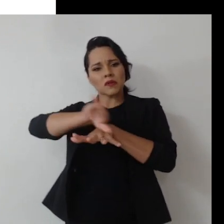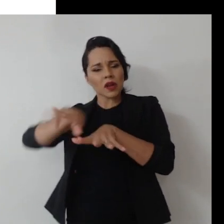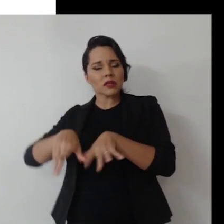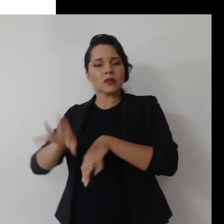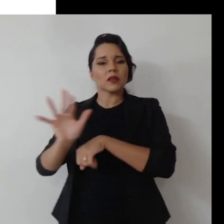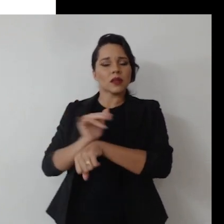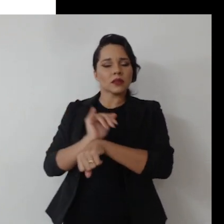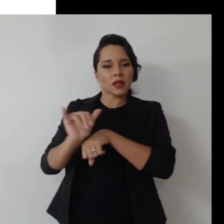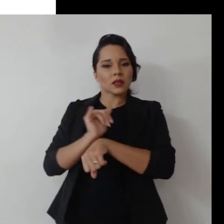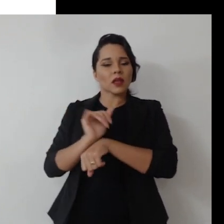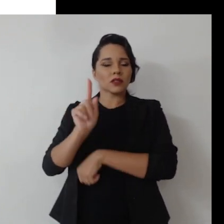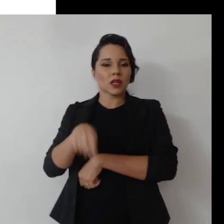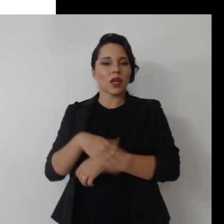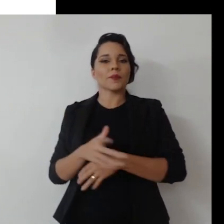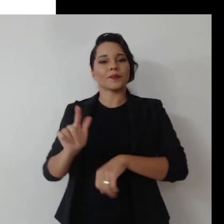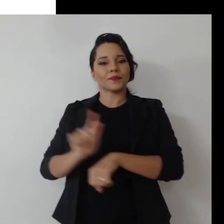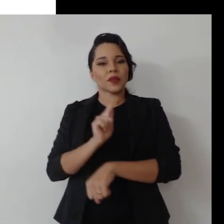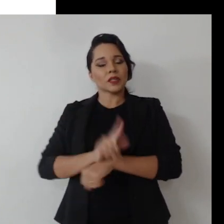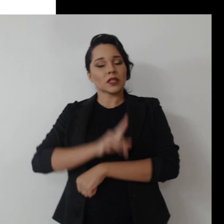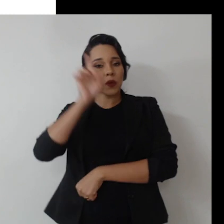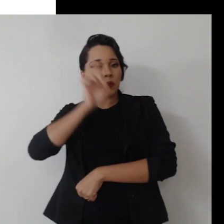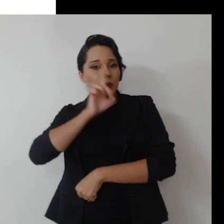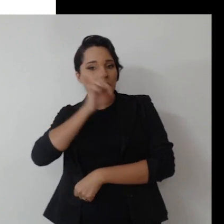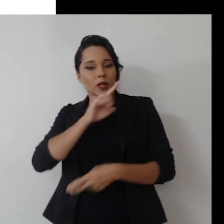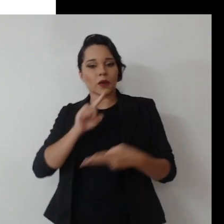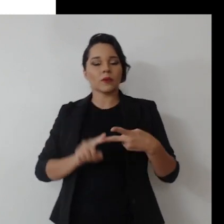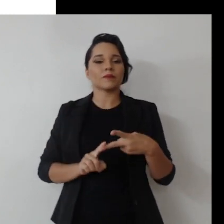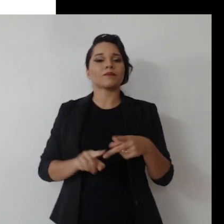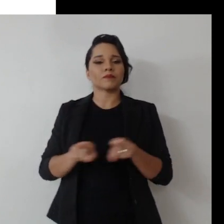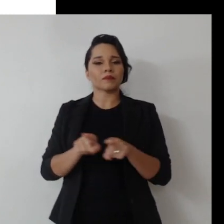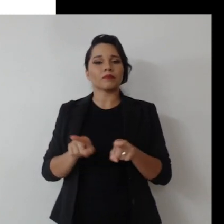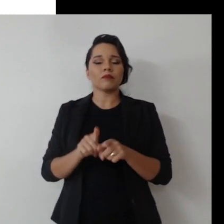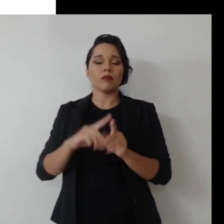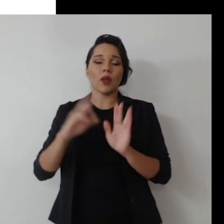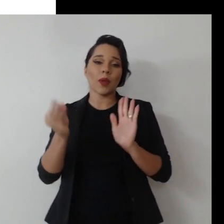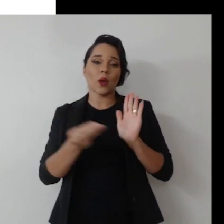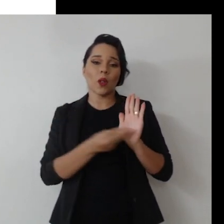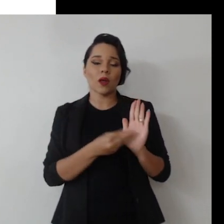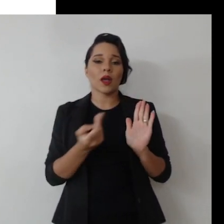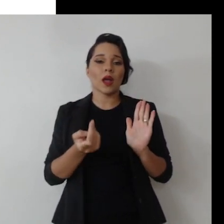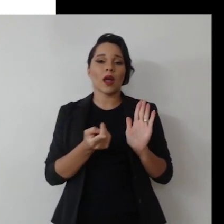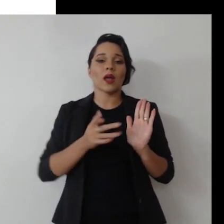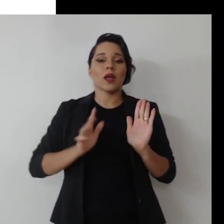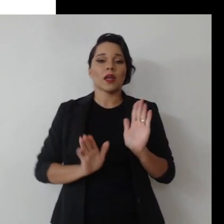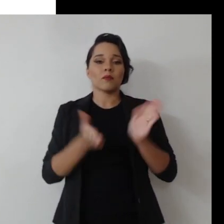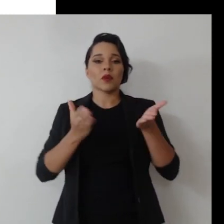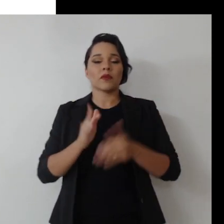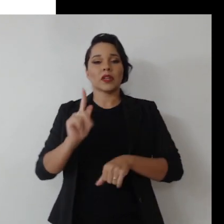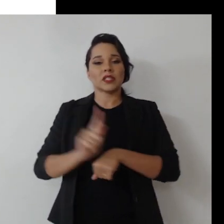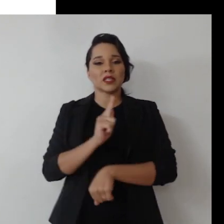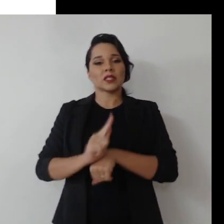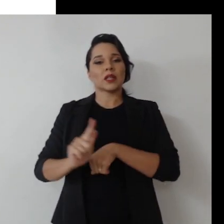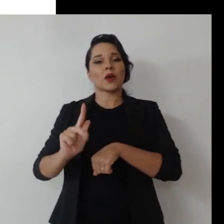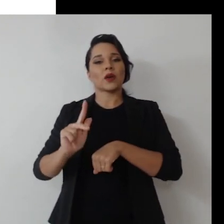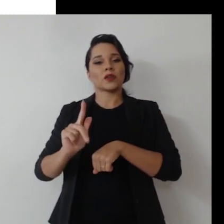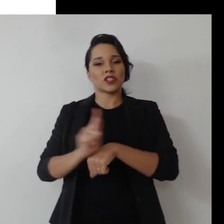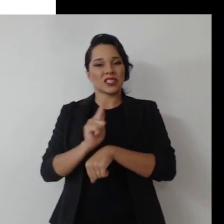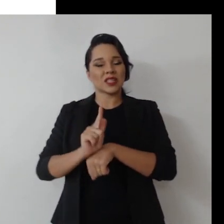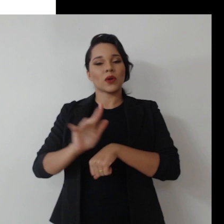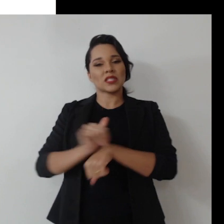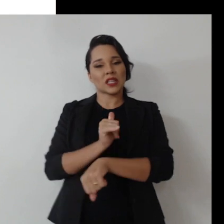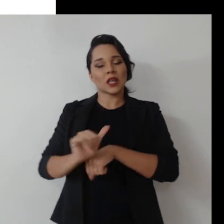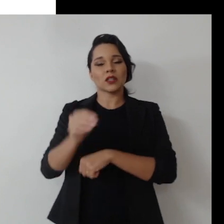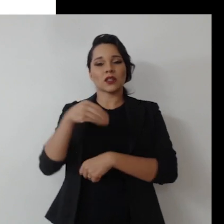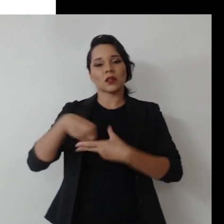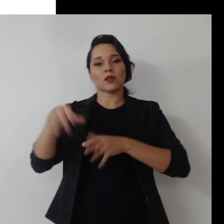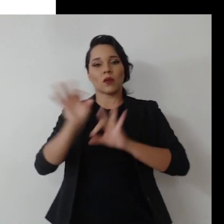-chuva da estratégia, que é a gestão de riscos, a questão de estabelecer e promover a gestão estratégica de fato